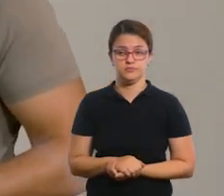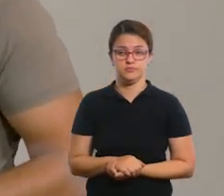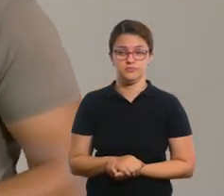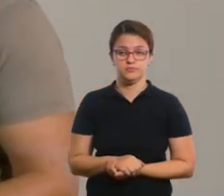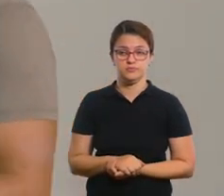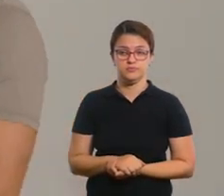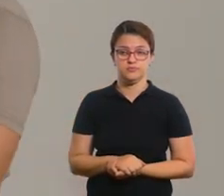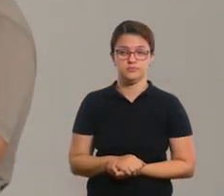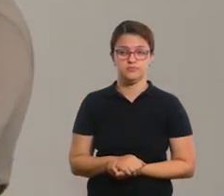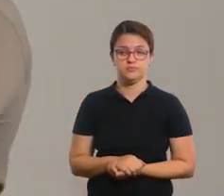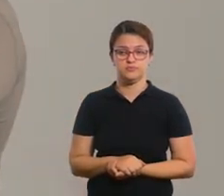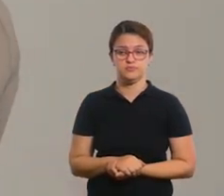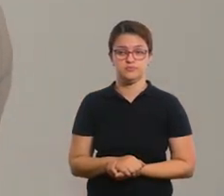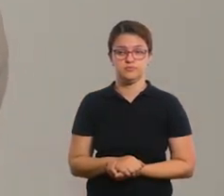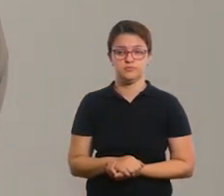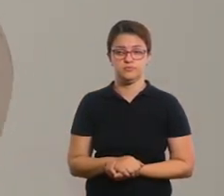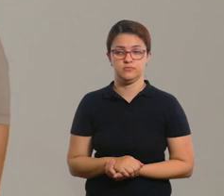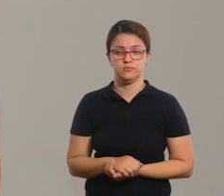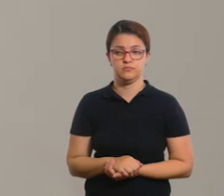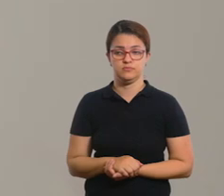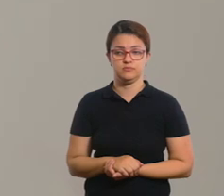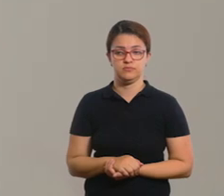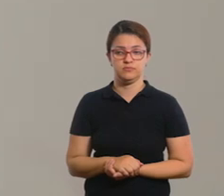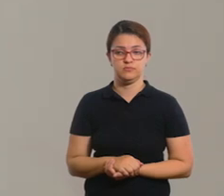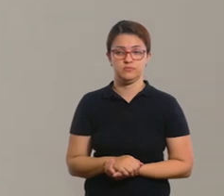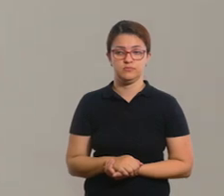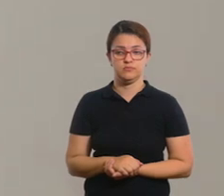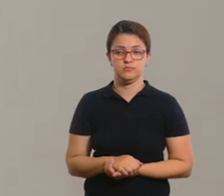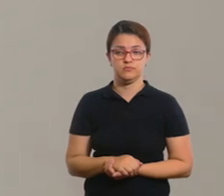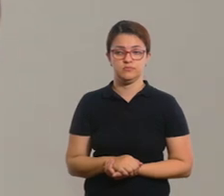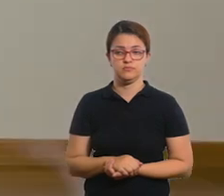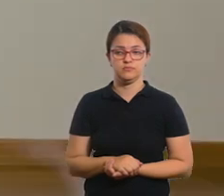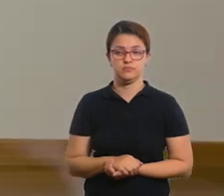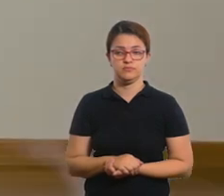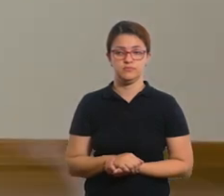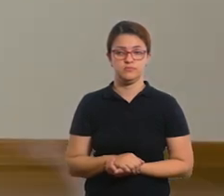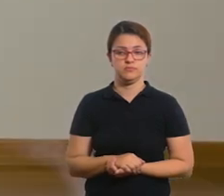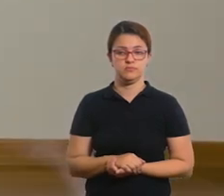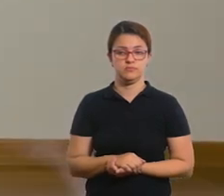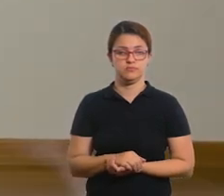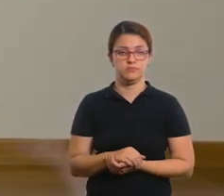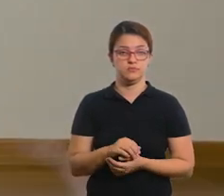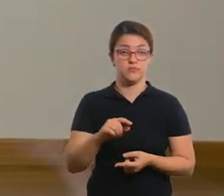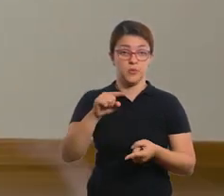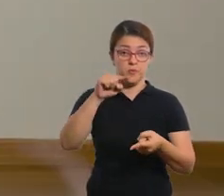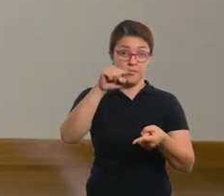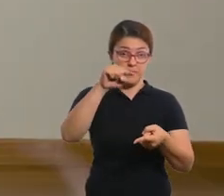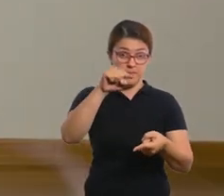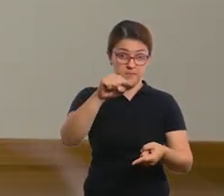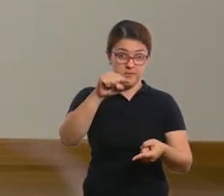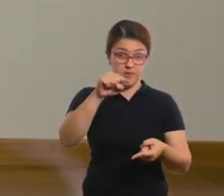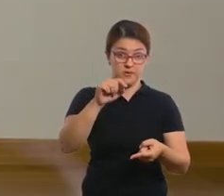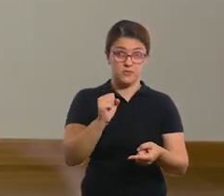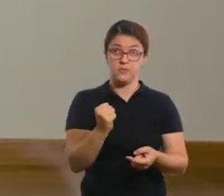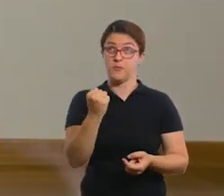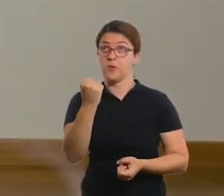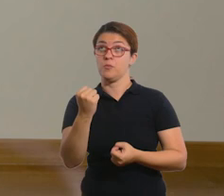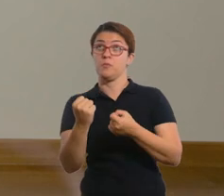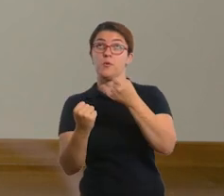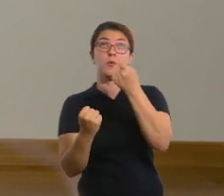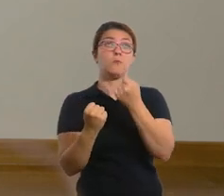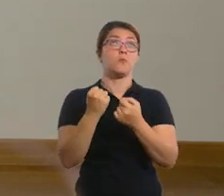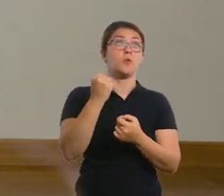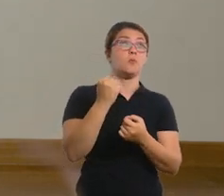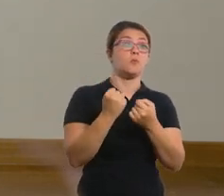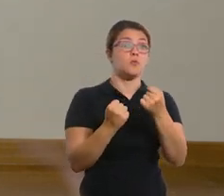o tempo para a bexiga descer e ela conseguir dar o soco. Chegou perto da garrafa, olha para a garrafa e derruba a garrafa